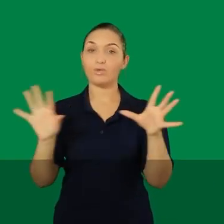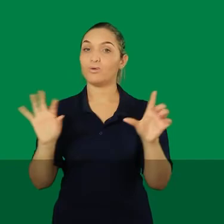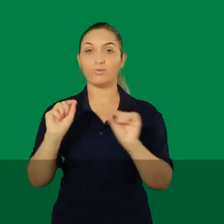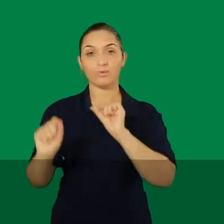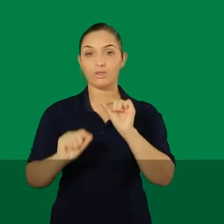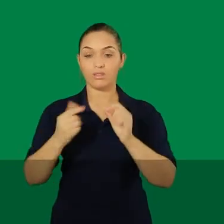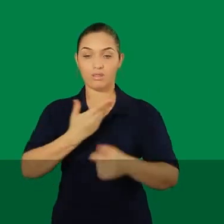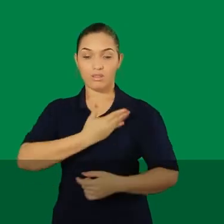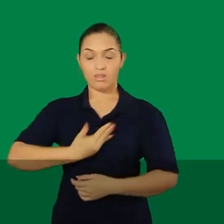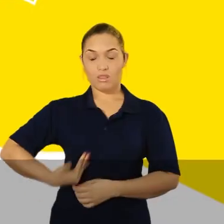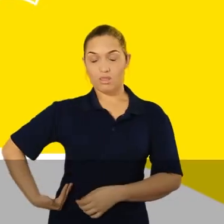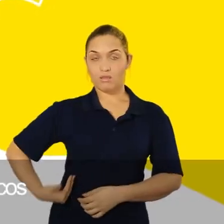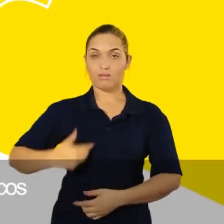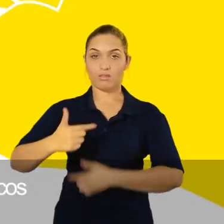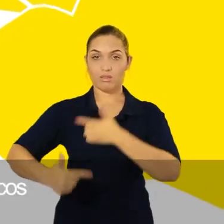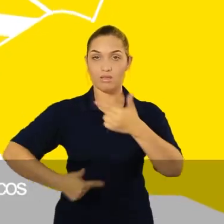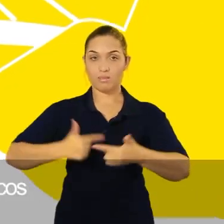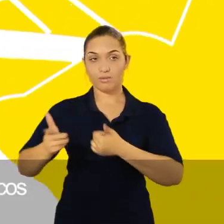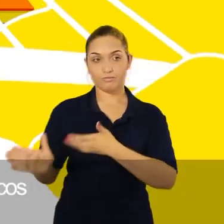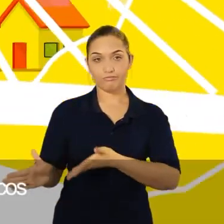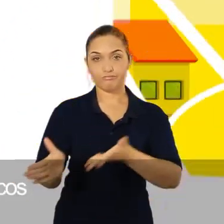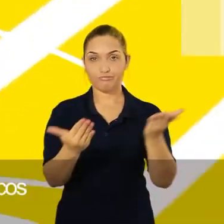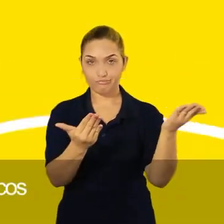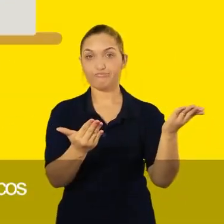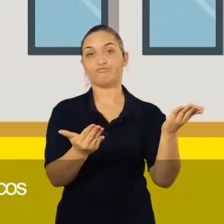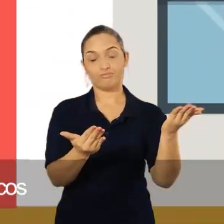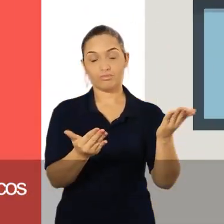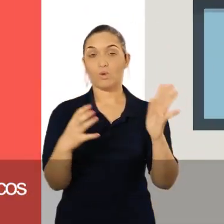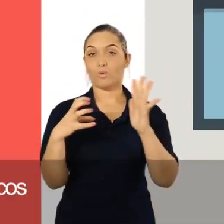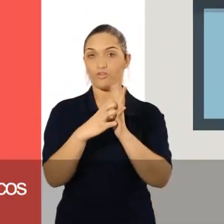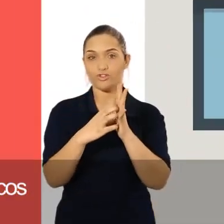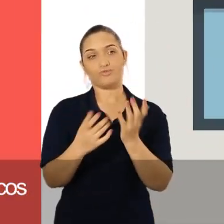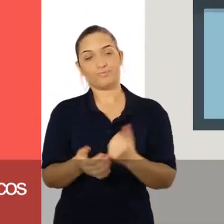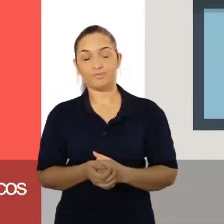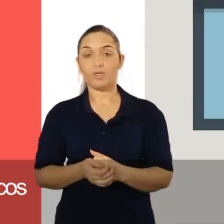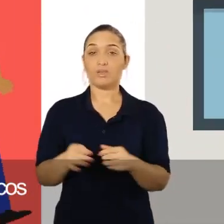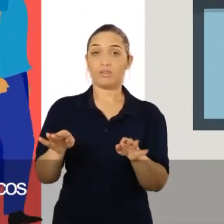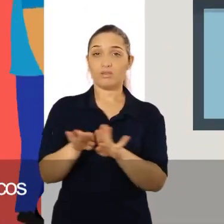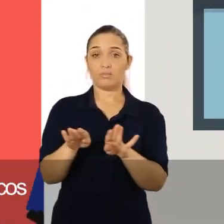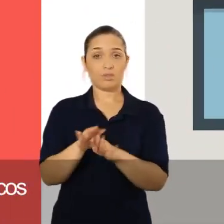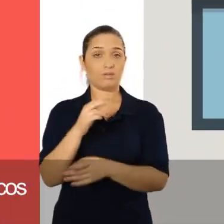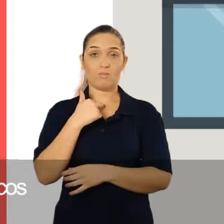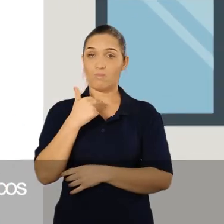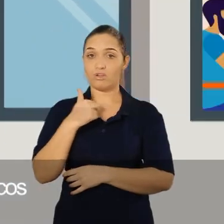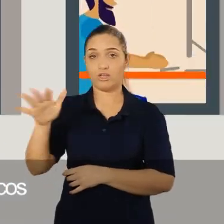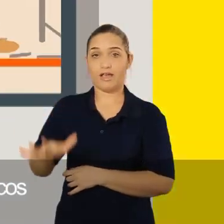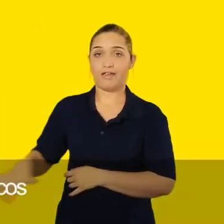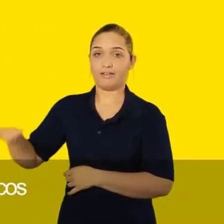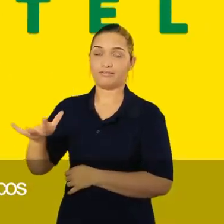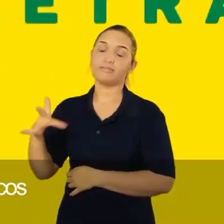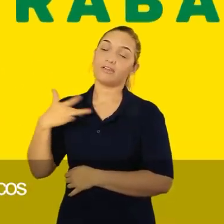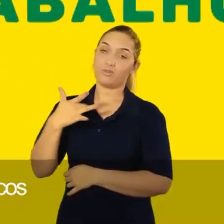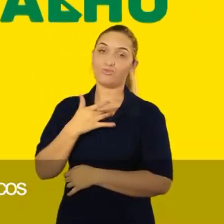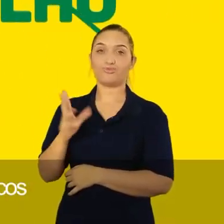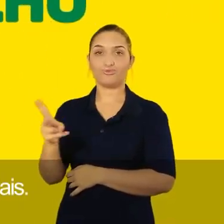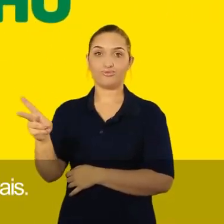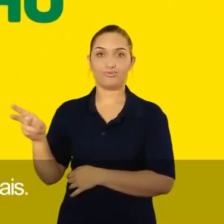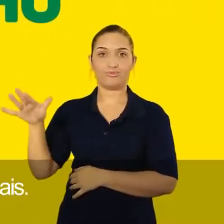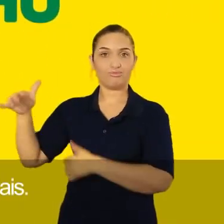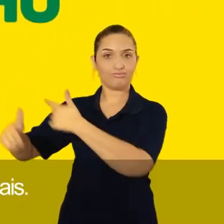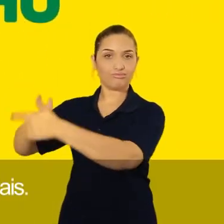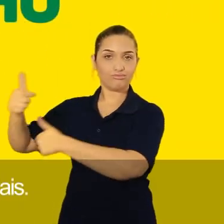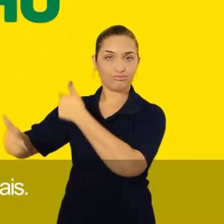essenciais, poderão funcionar. A Prefeitura de Cuiabá também liberou para trabalhar em casa os funcionários públicos